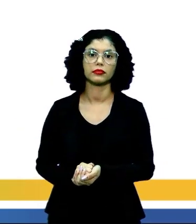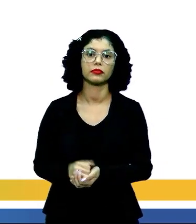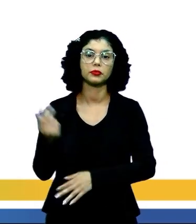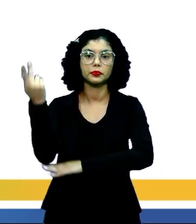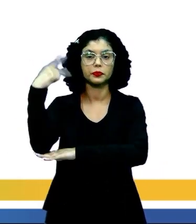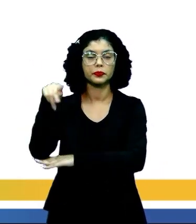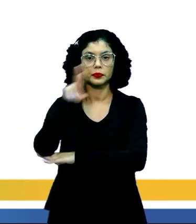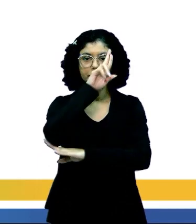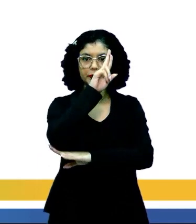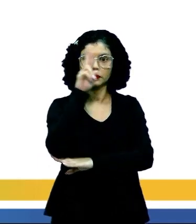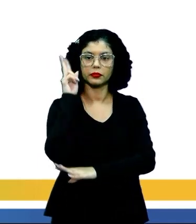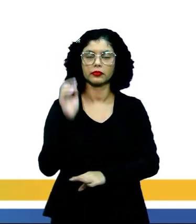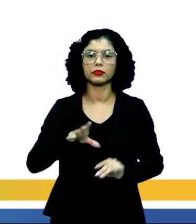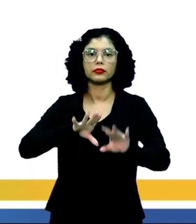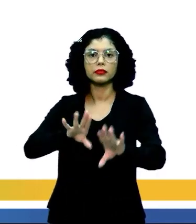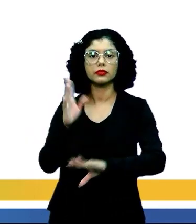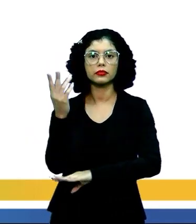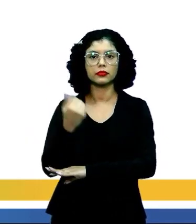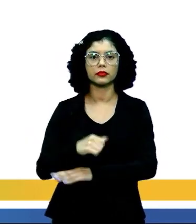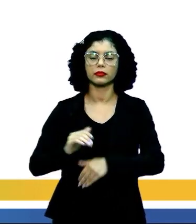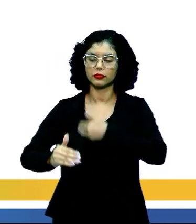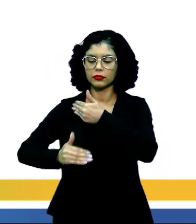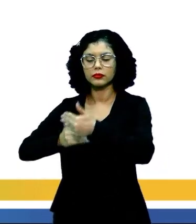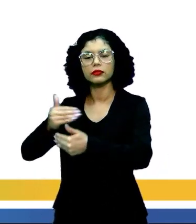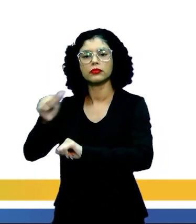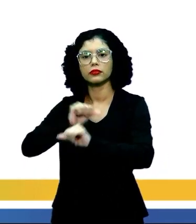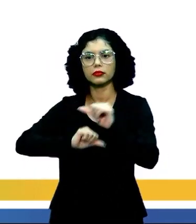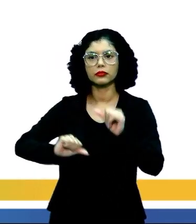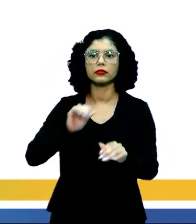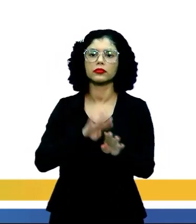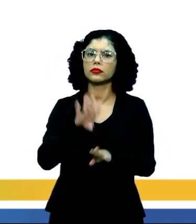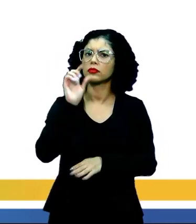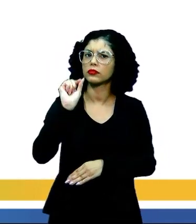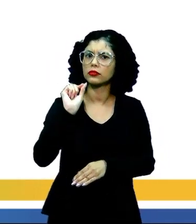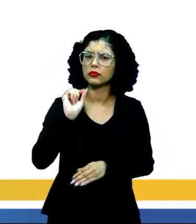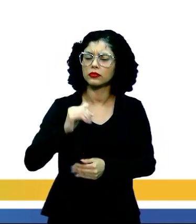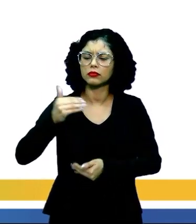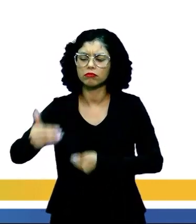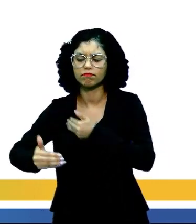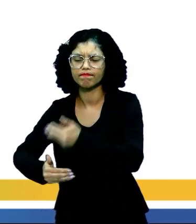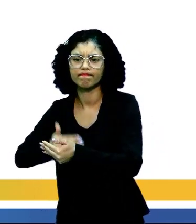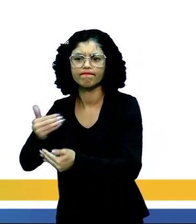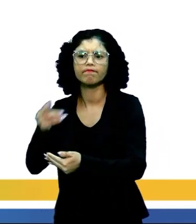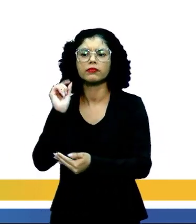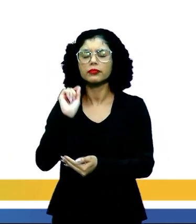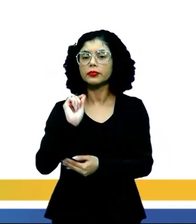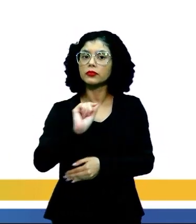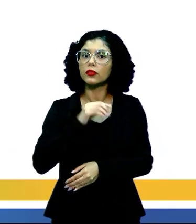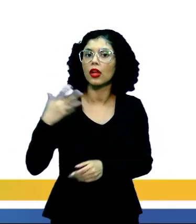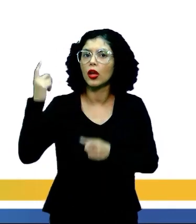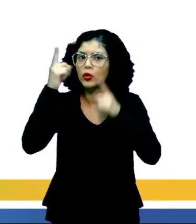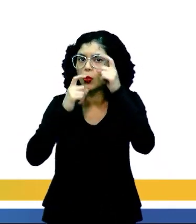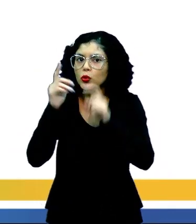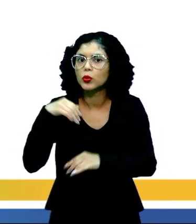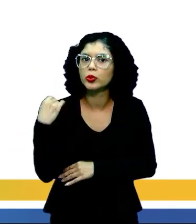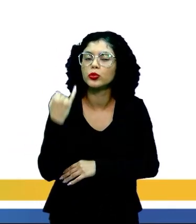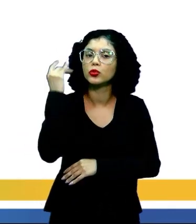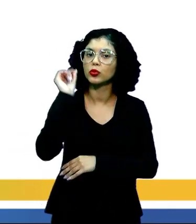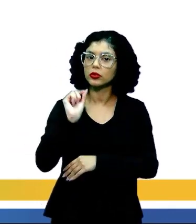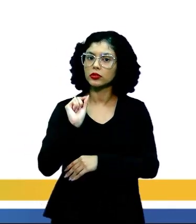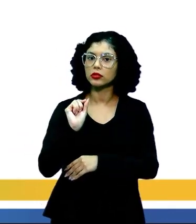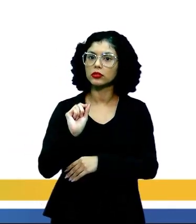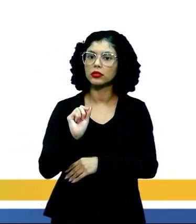histórico. Nesse período de transição, o que a gente tem como expressão importante?